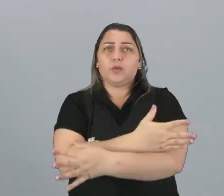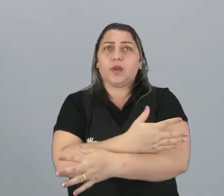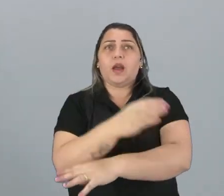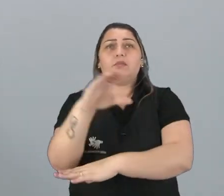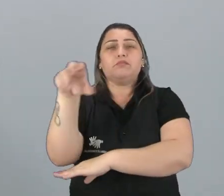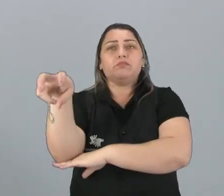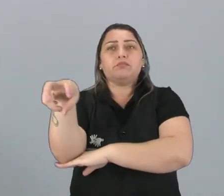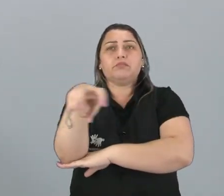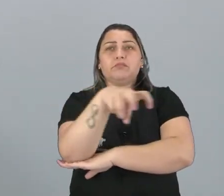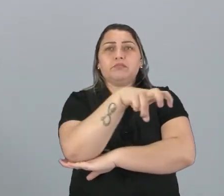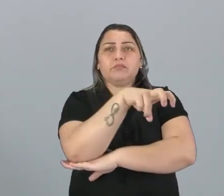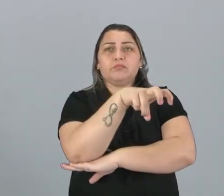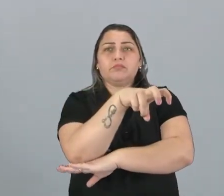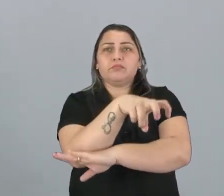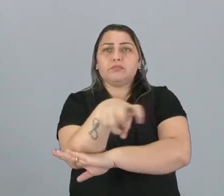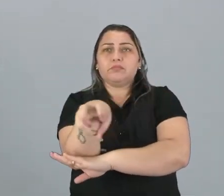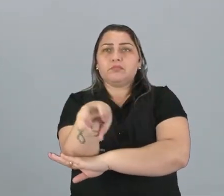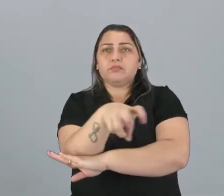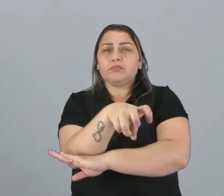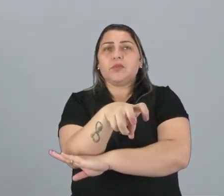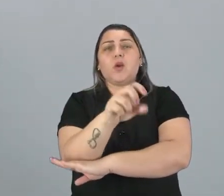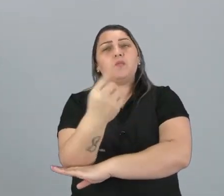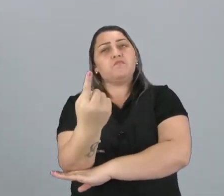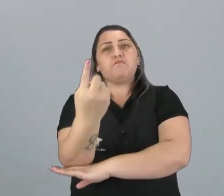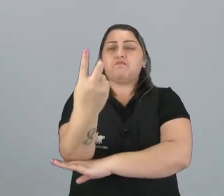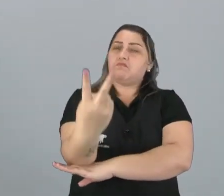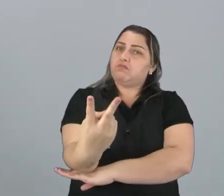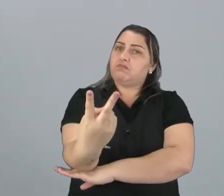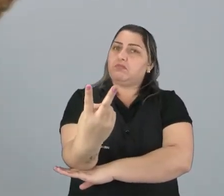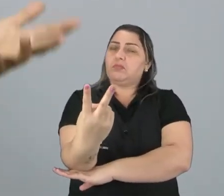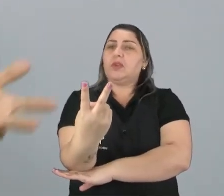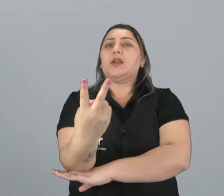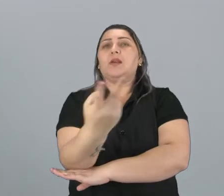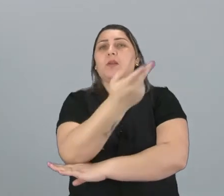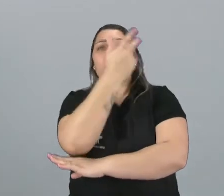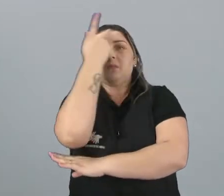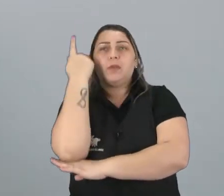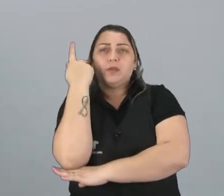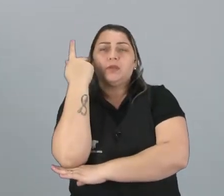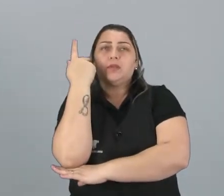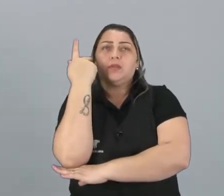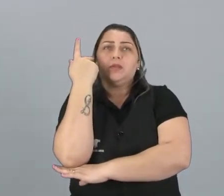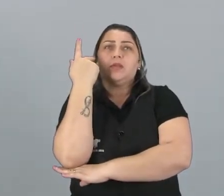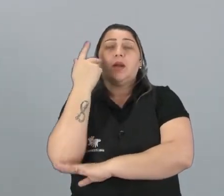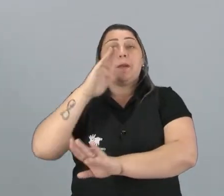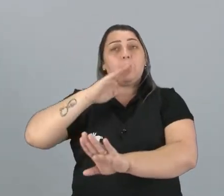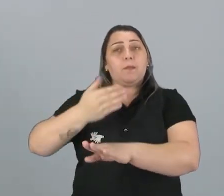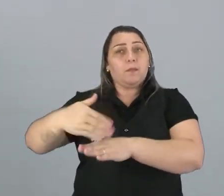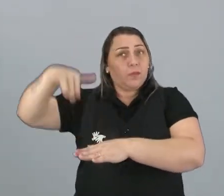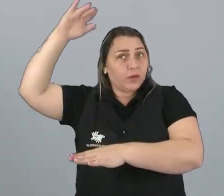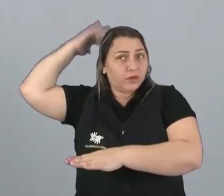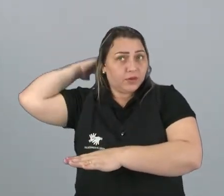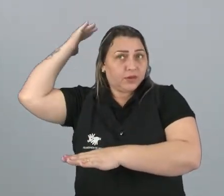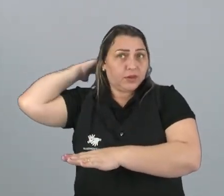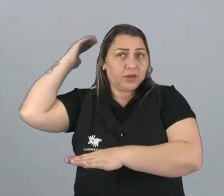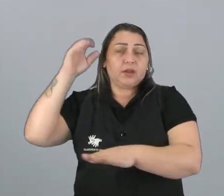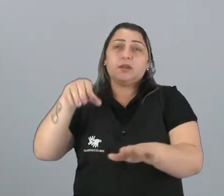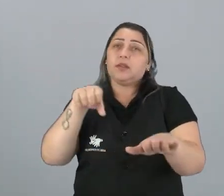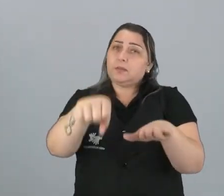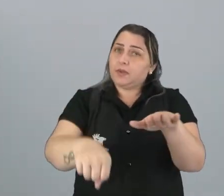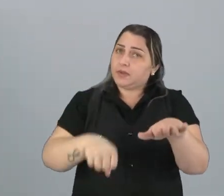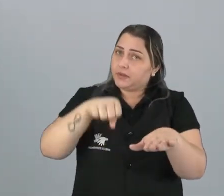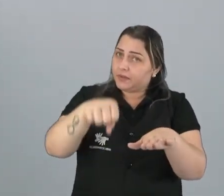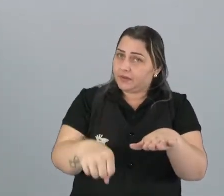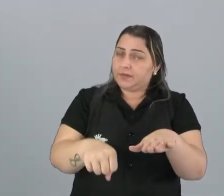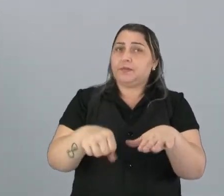mecânicos são controlados talvez por um ou dois operadores do sistema, que dão conta de tudo isso.